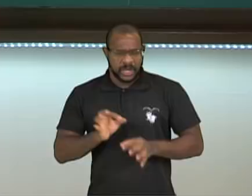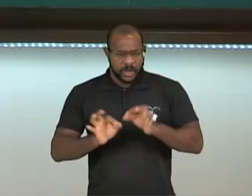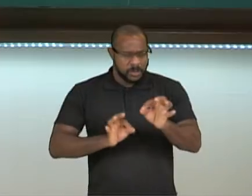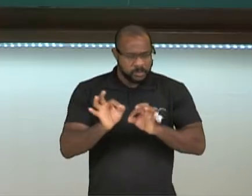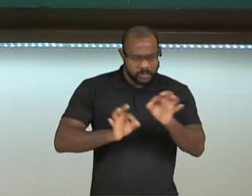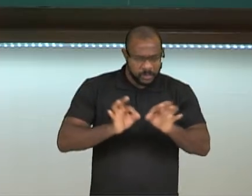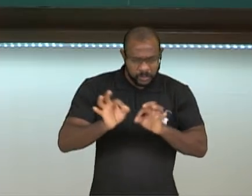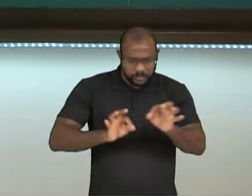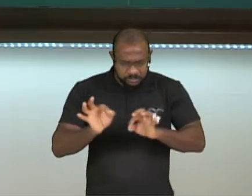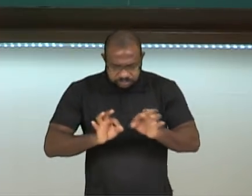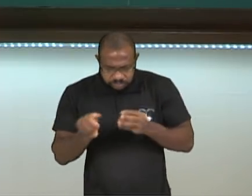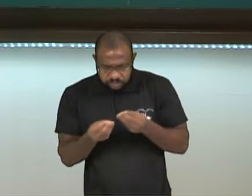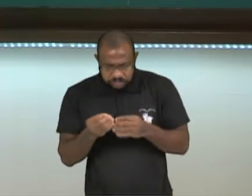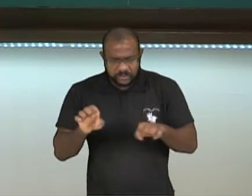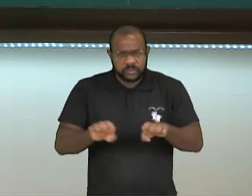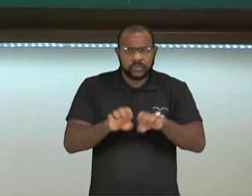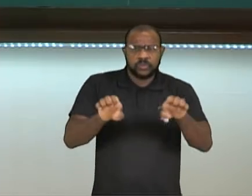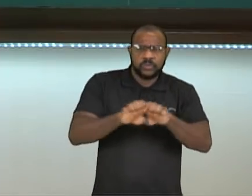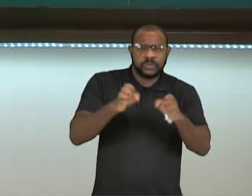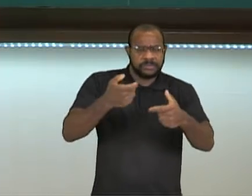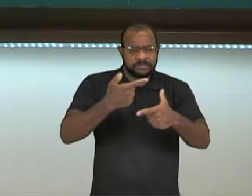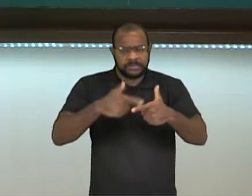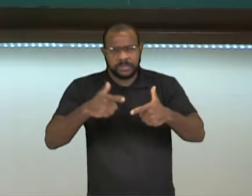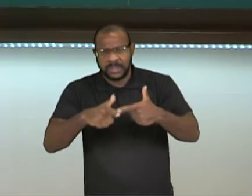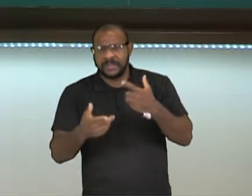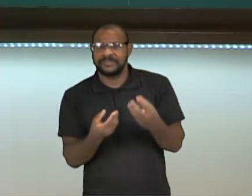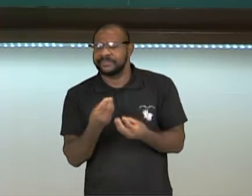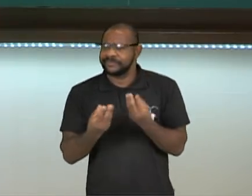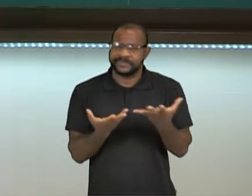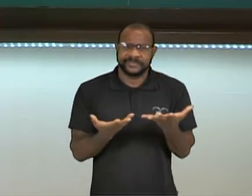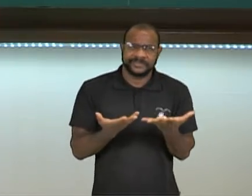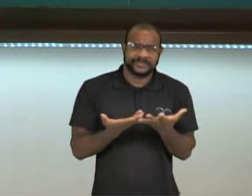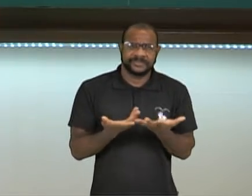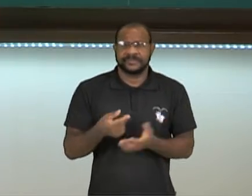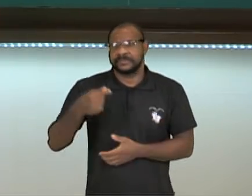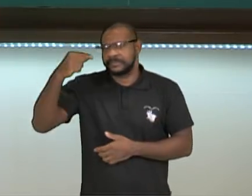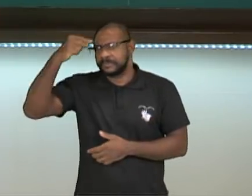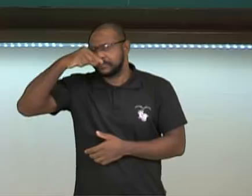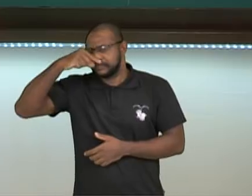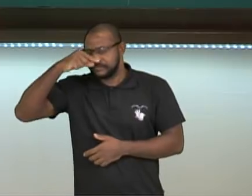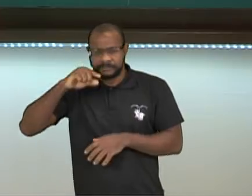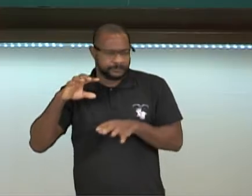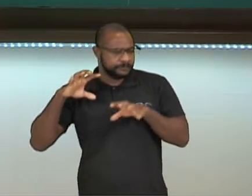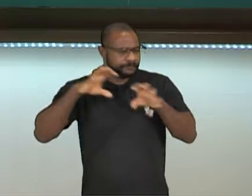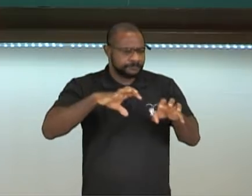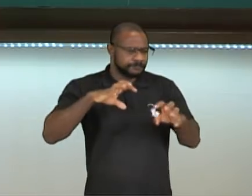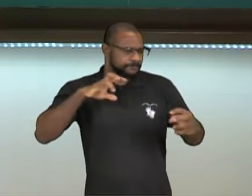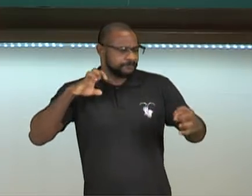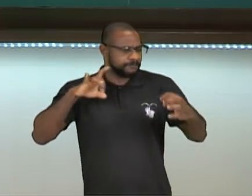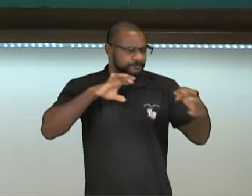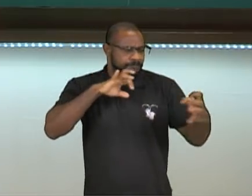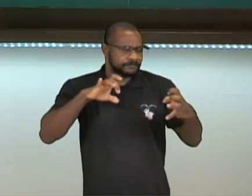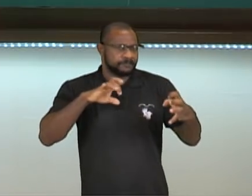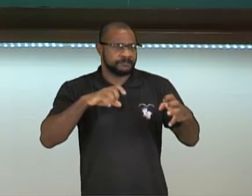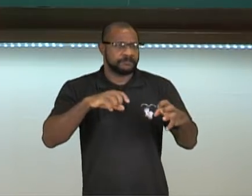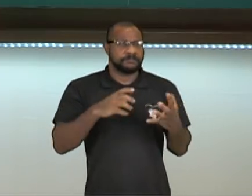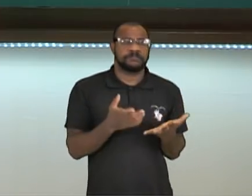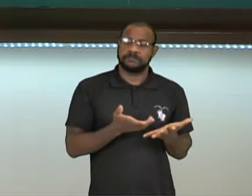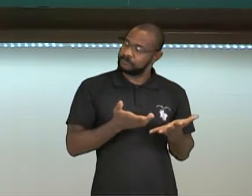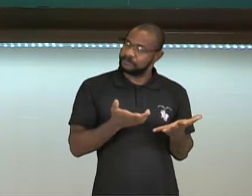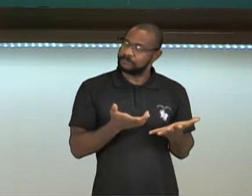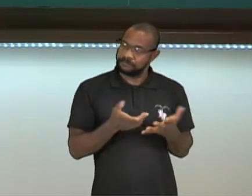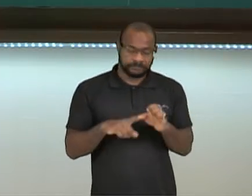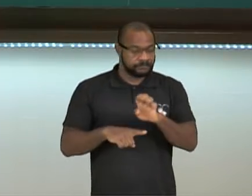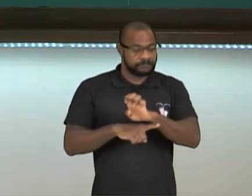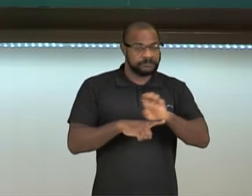grande conflito, em que o Equador atacava, o Peru atacava o Equador, mas o Equador se manteve